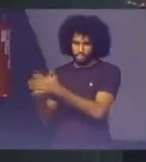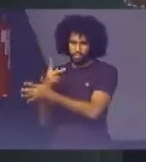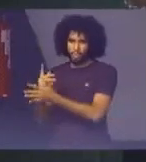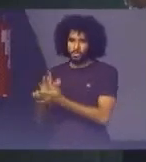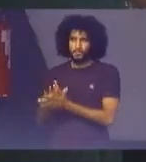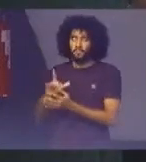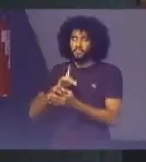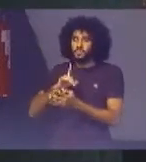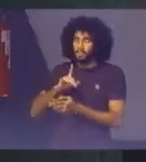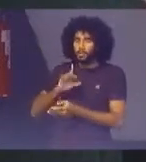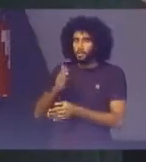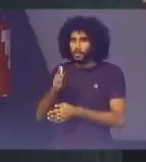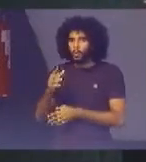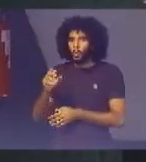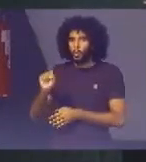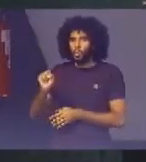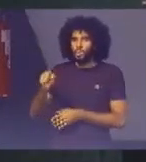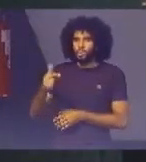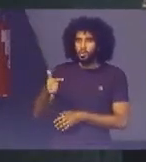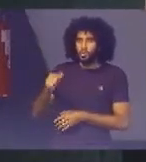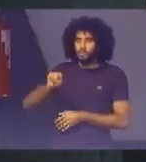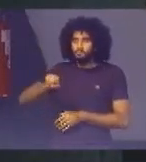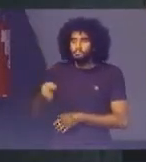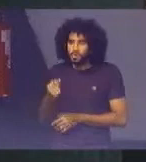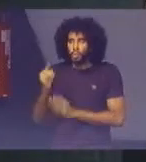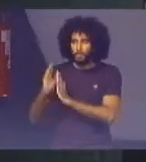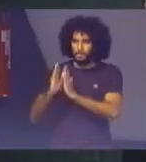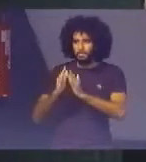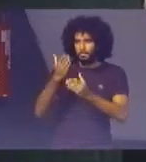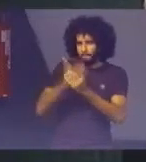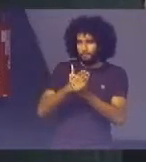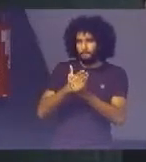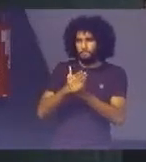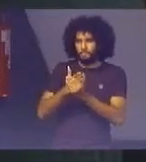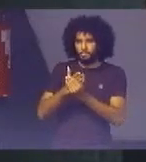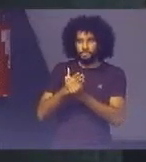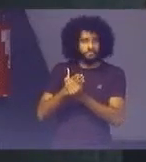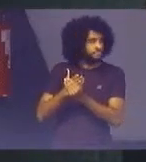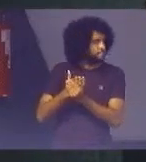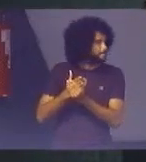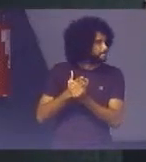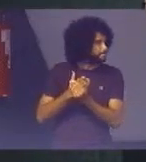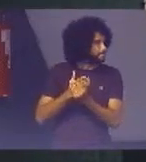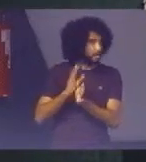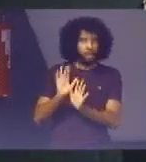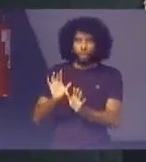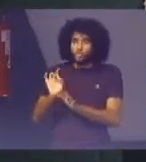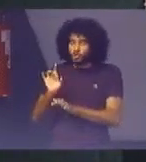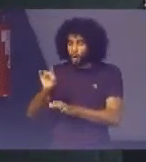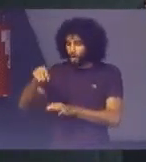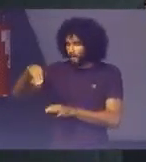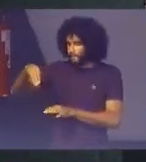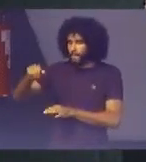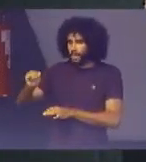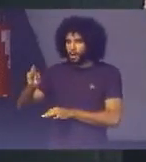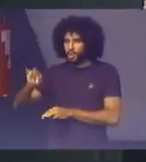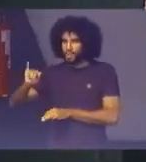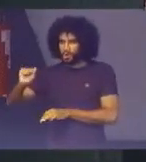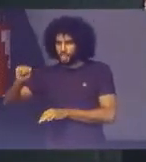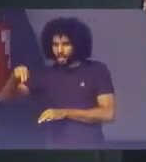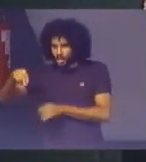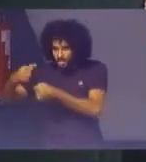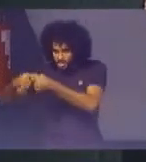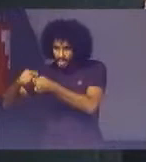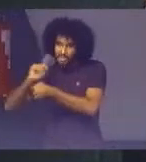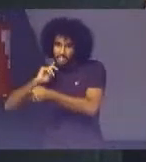82 mil Processos 529 Só o caso de Mariana Em razão da água Nós temos Mais de